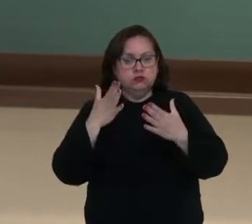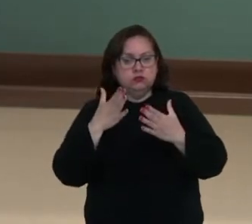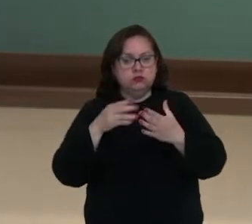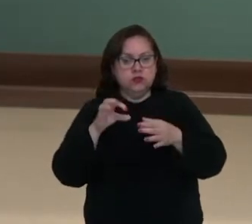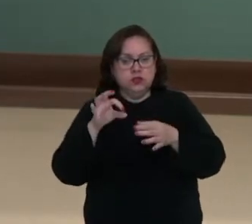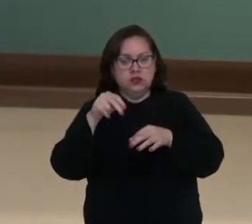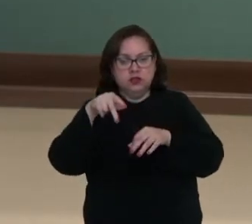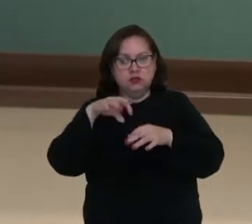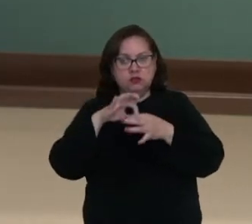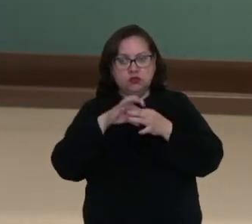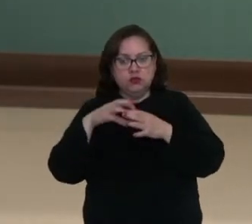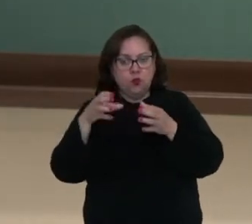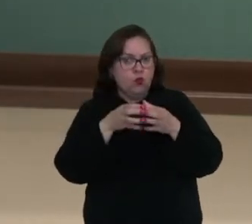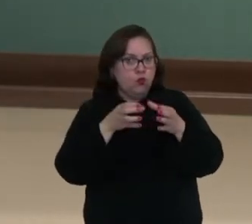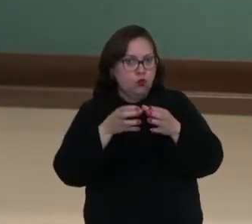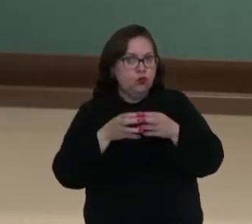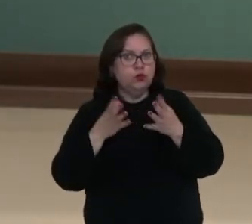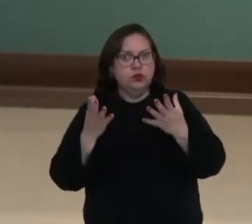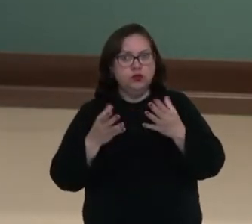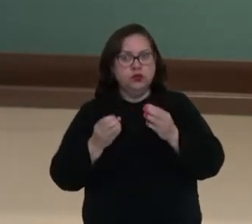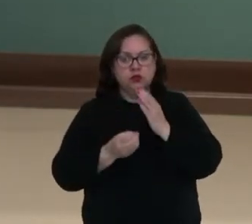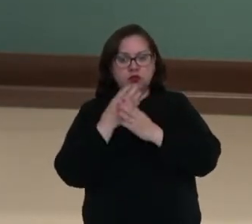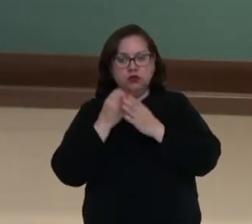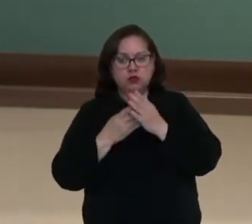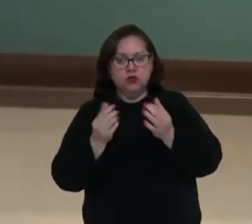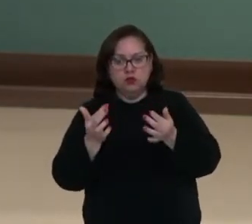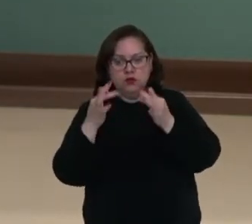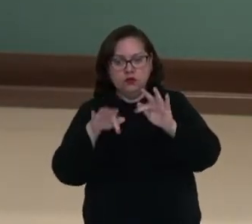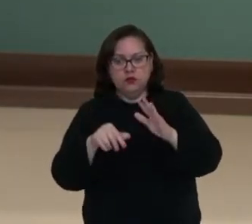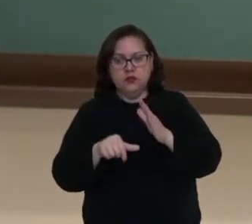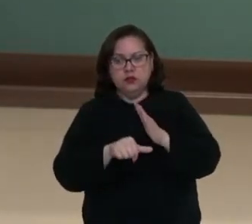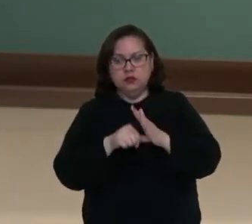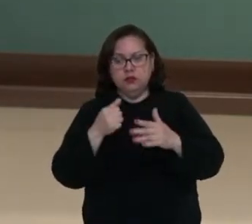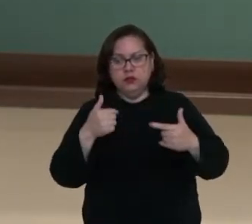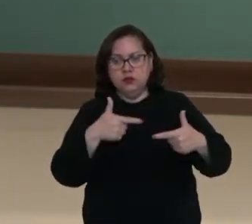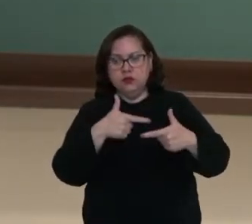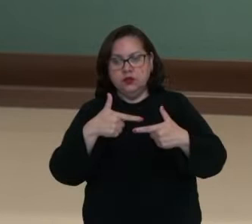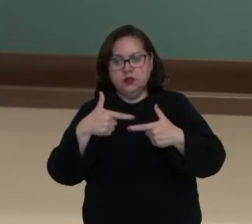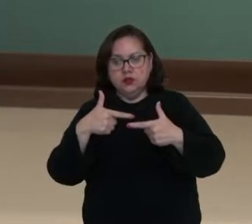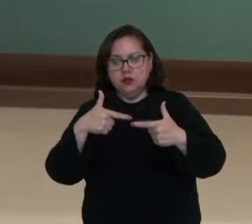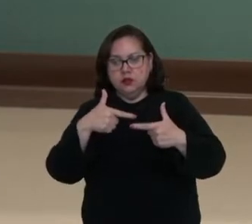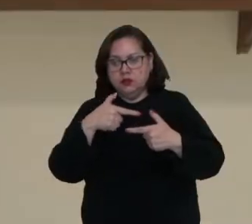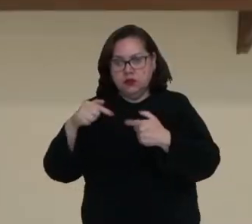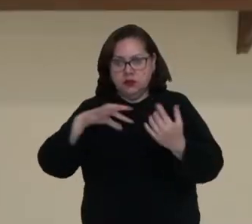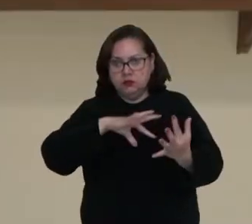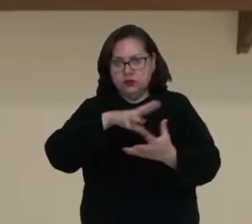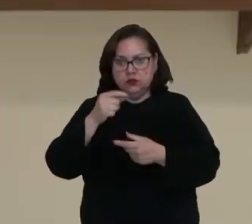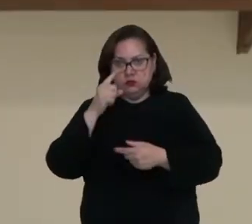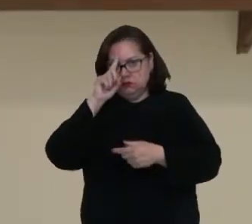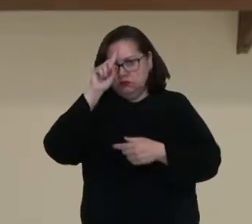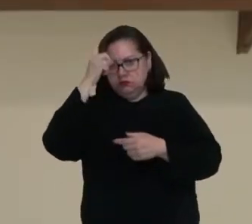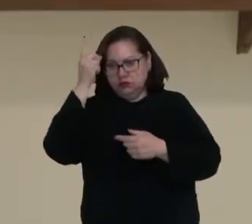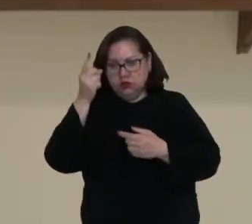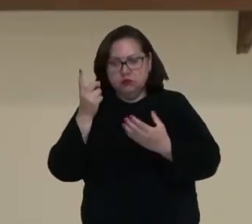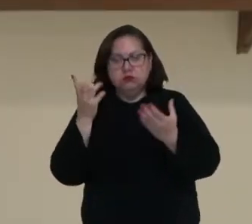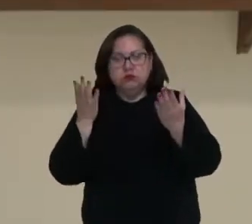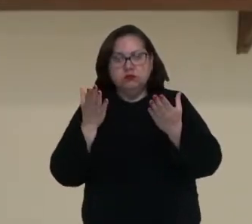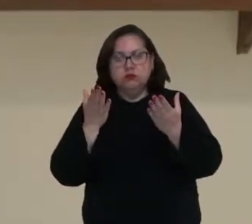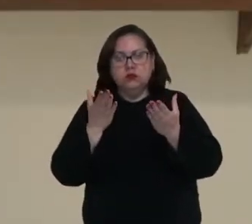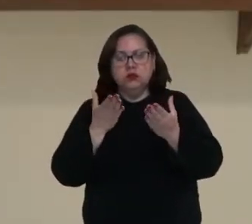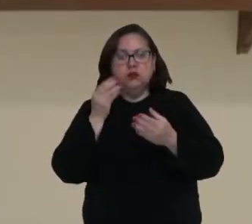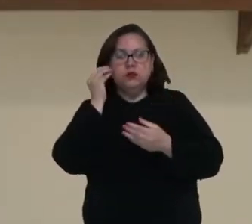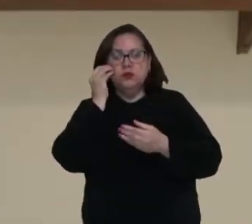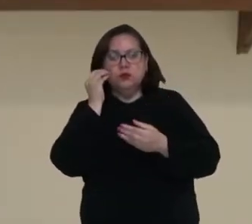liga, um grupo que havia sido criado com o fim da Primeira Guerra Mundial, com a ideia, o contexto de